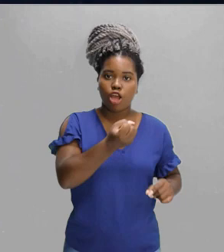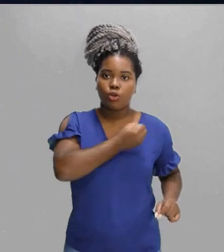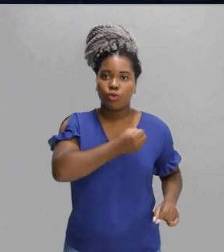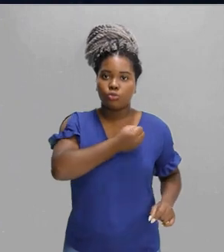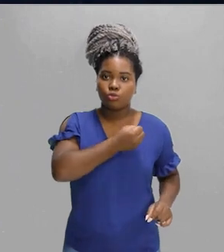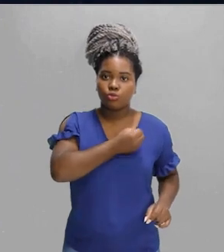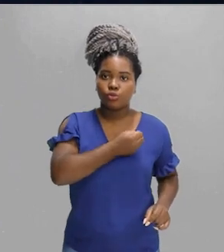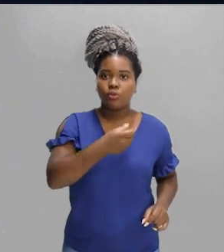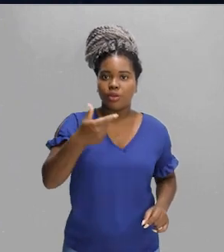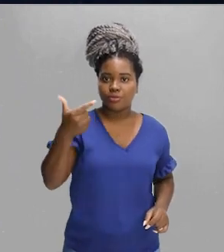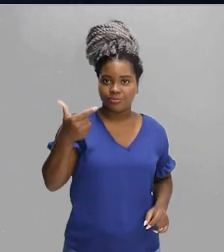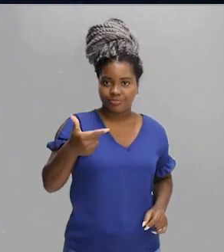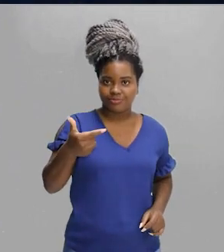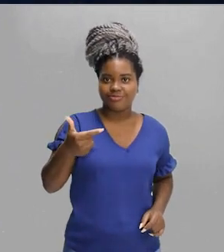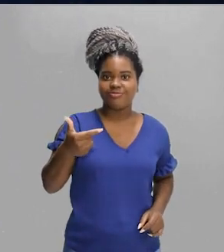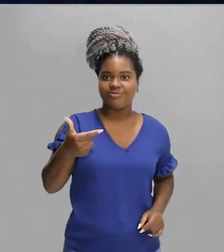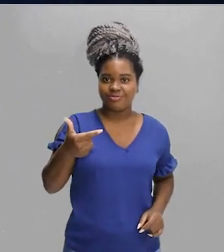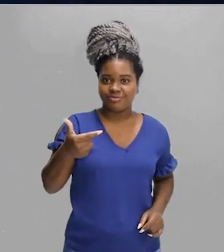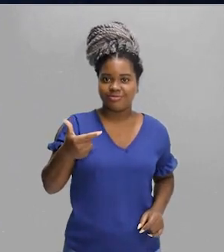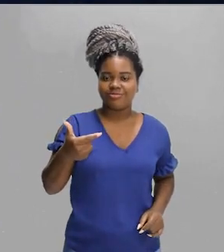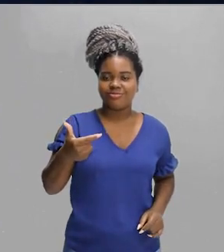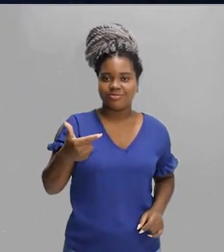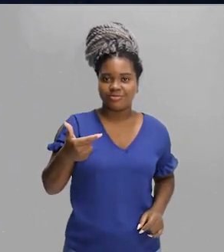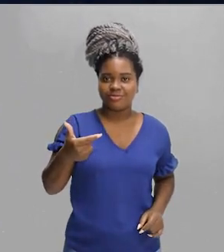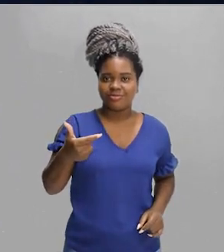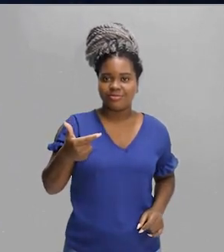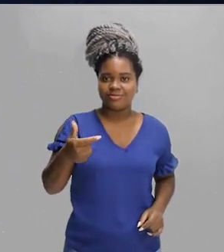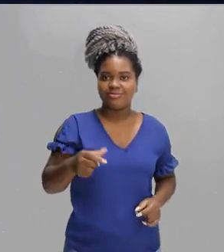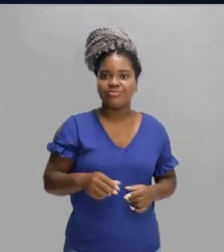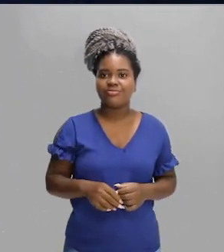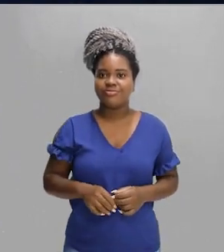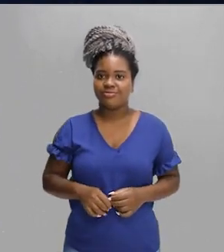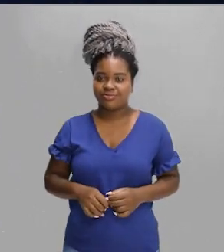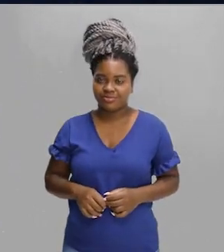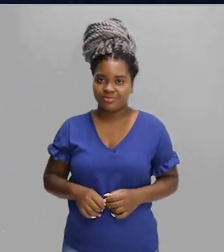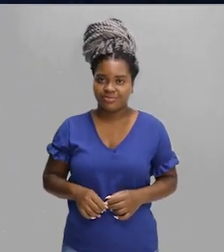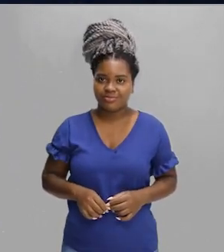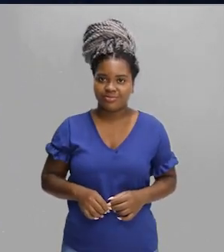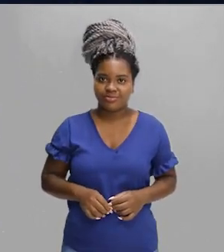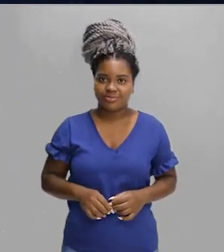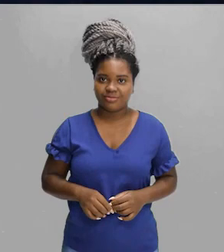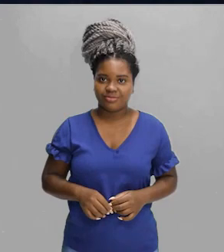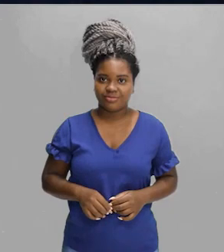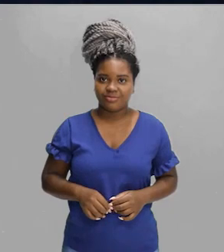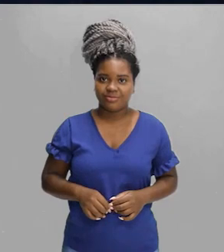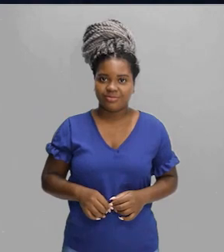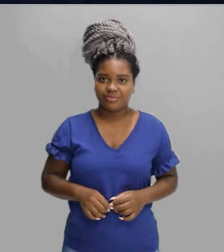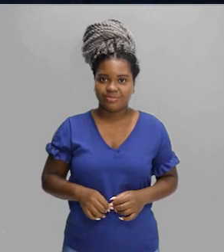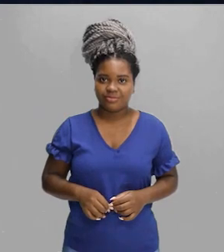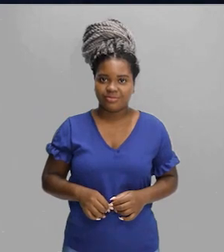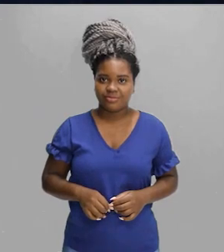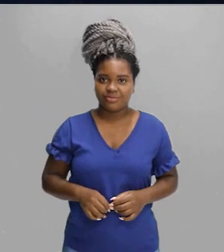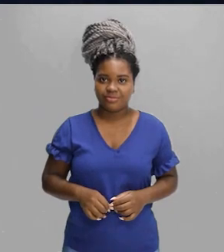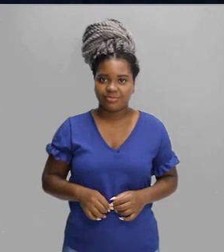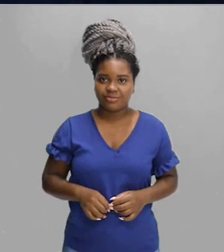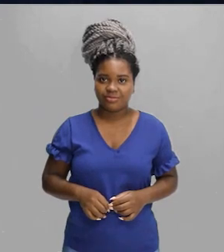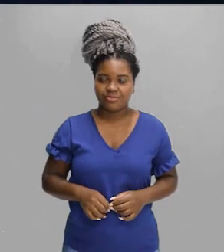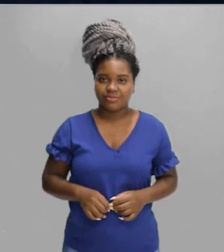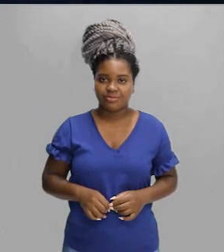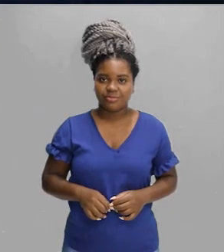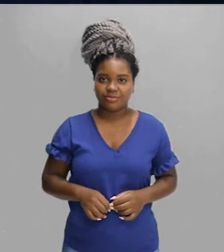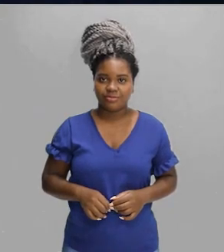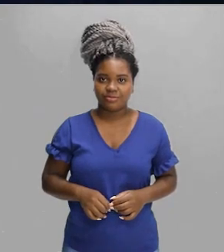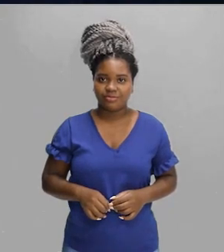É que aqui a gente fala tanto espanhol direto aqui na aula, que é que eu acabei fazendo uma pronúncia dos, quando era dos, em